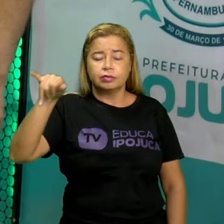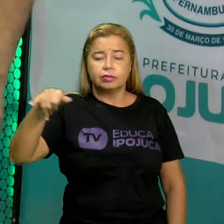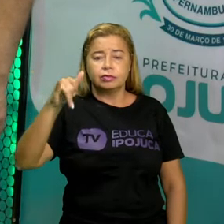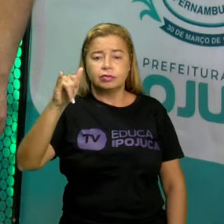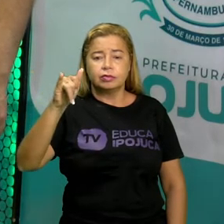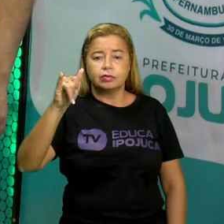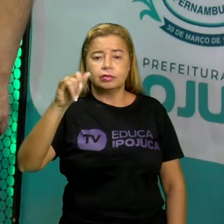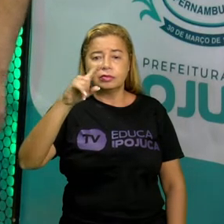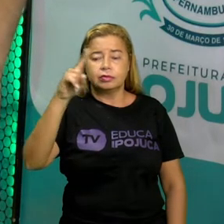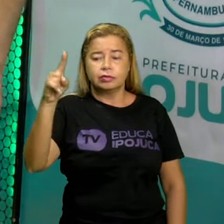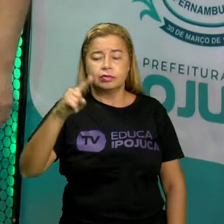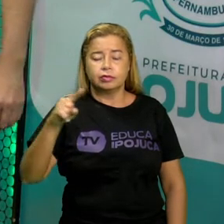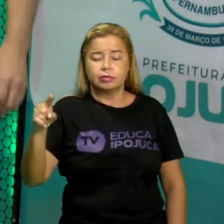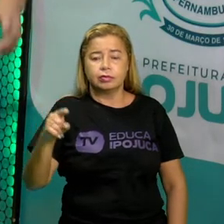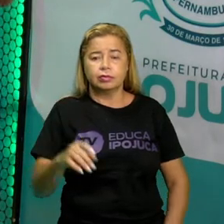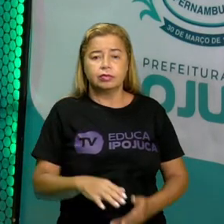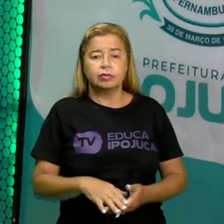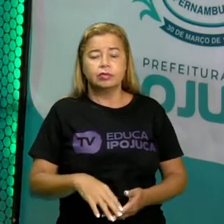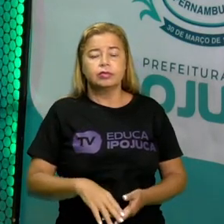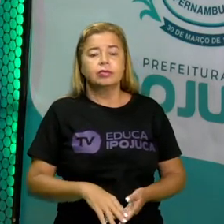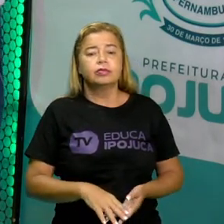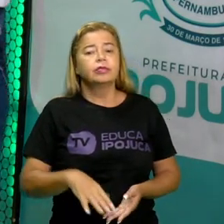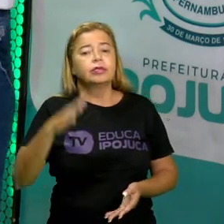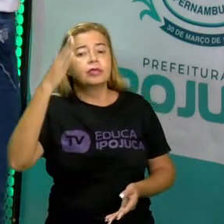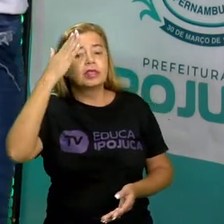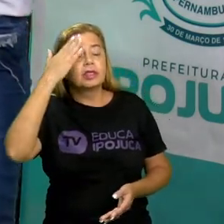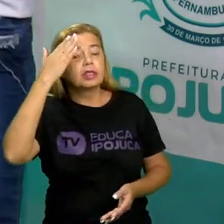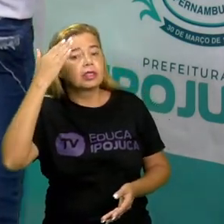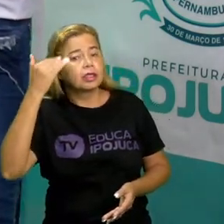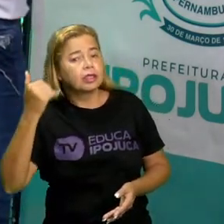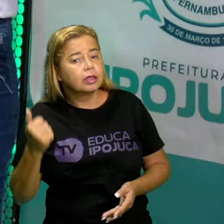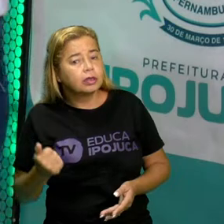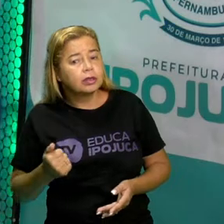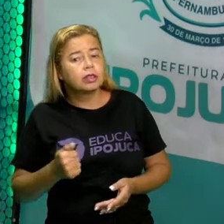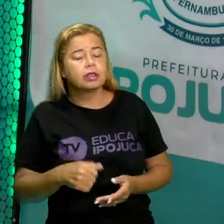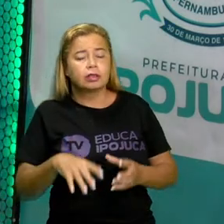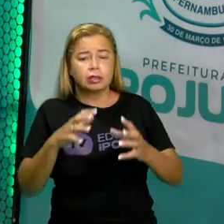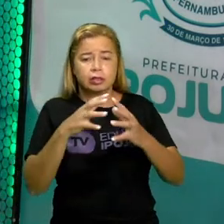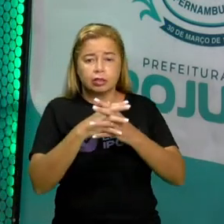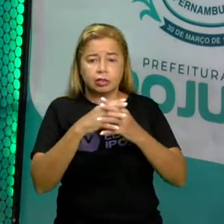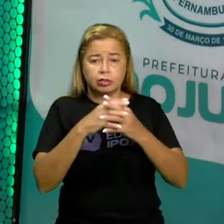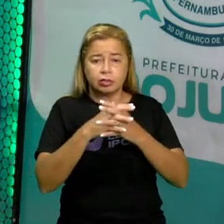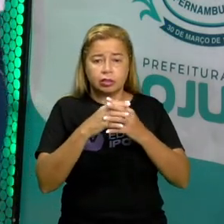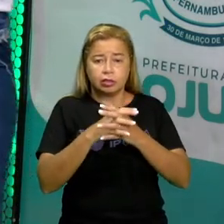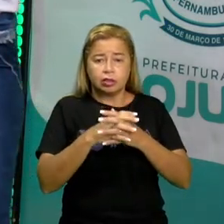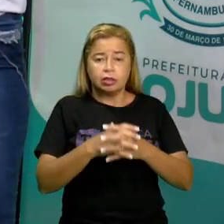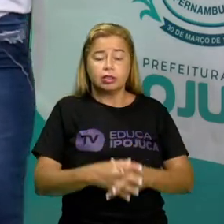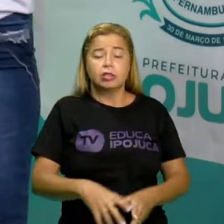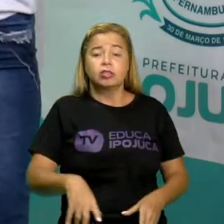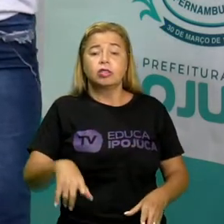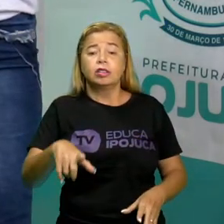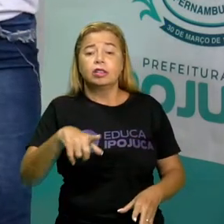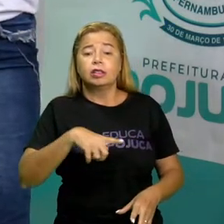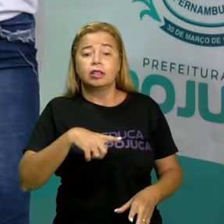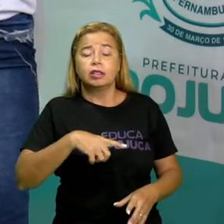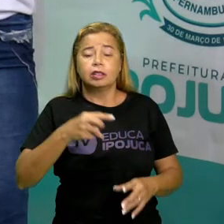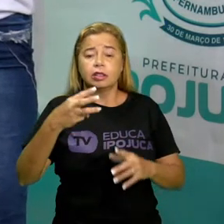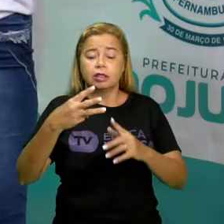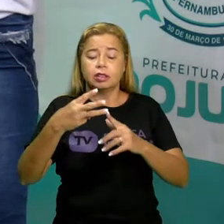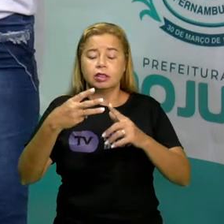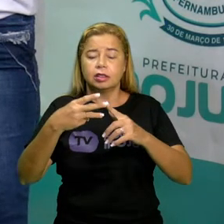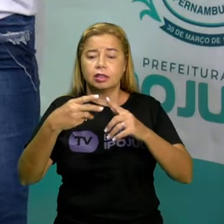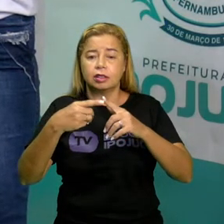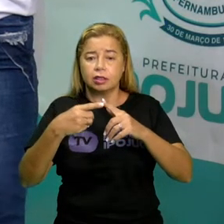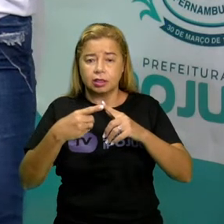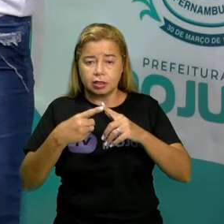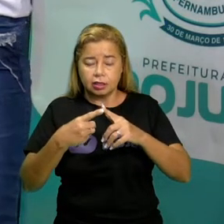Y e Z. Lembrando que, aqui dentro das consoantes, nós temos três letrinhas estrangeiras,